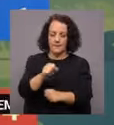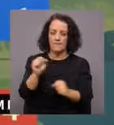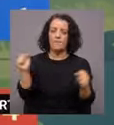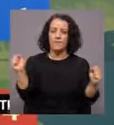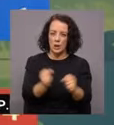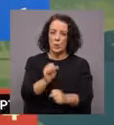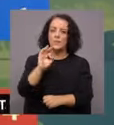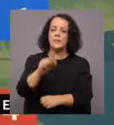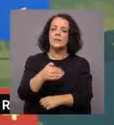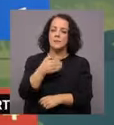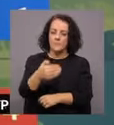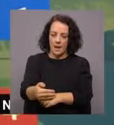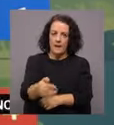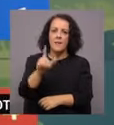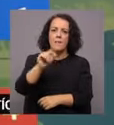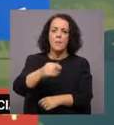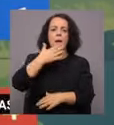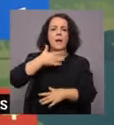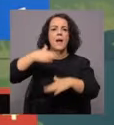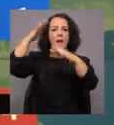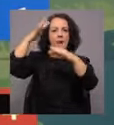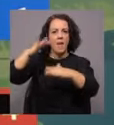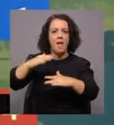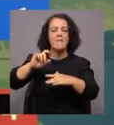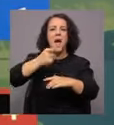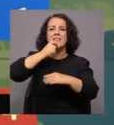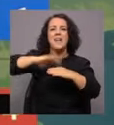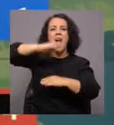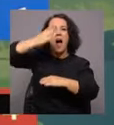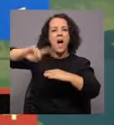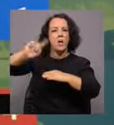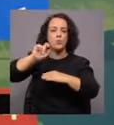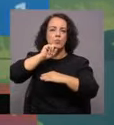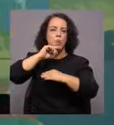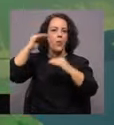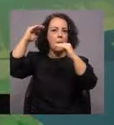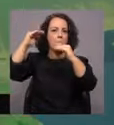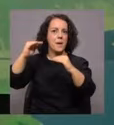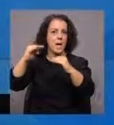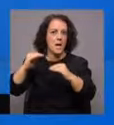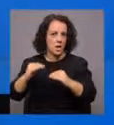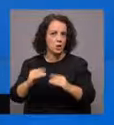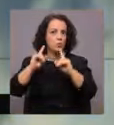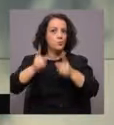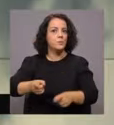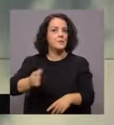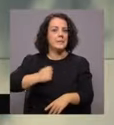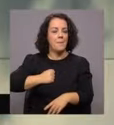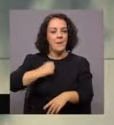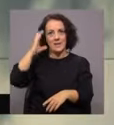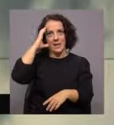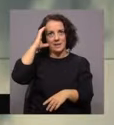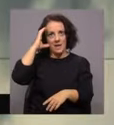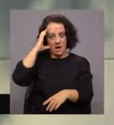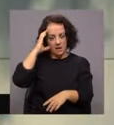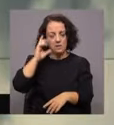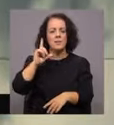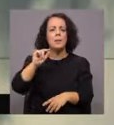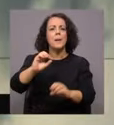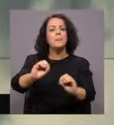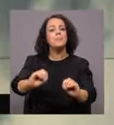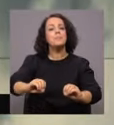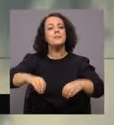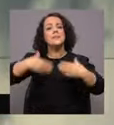semana, temos também a possibilidade de queda de neve a cotas baixas durante o fim de semana, em particular a partir da tarde de sábado, e o cenário no início da semana